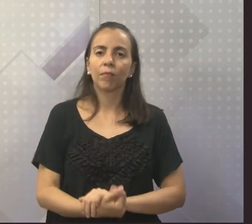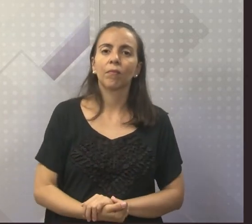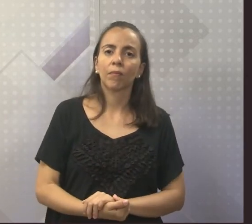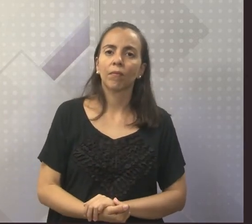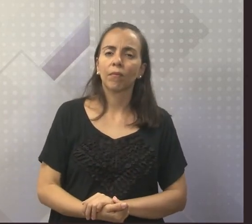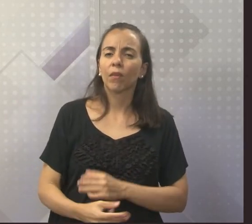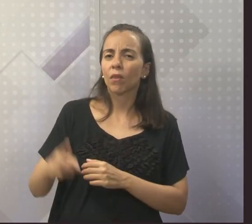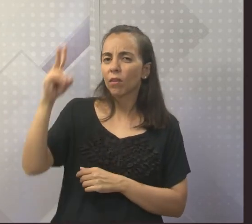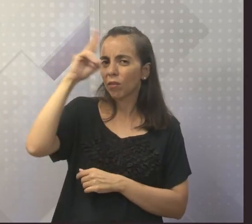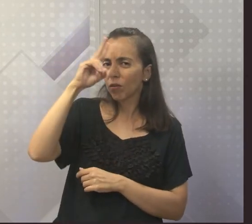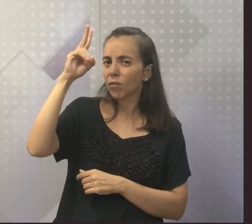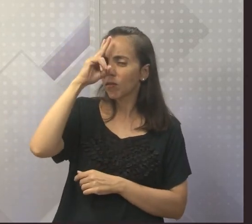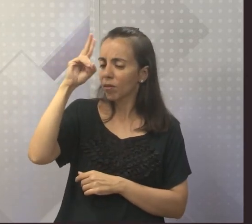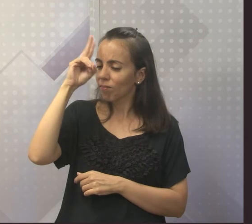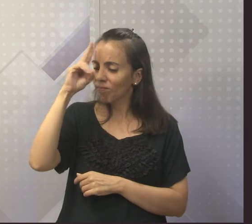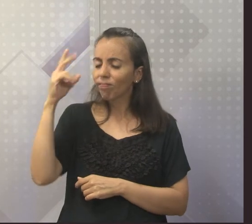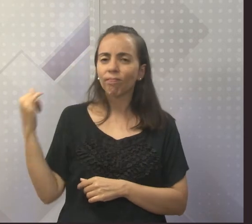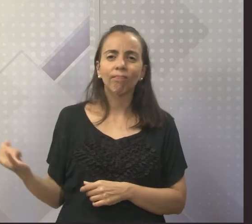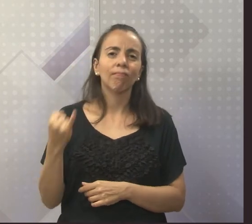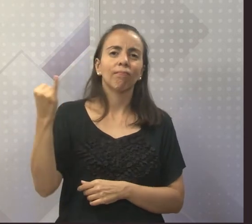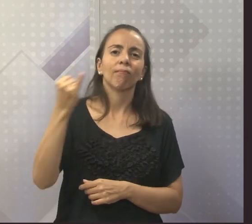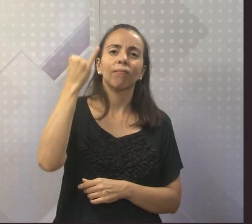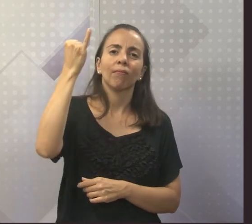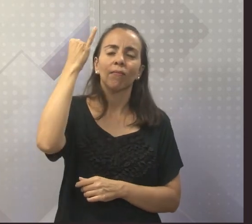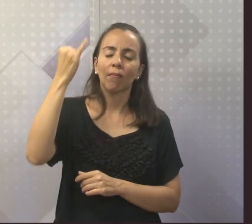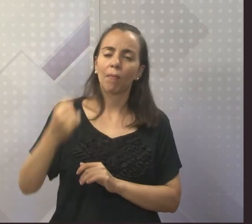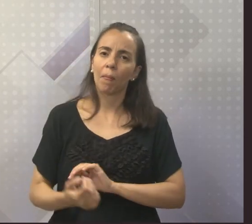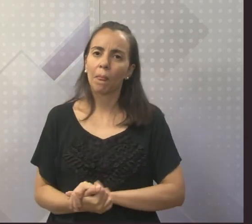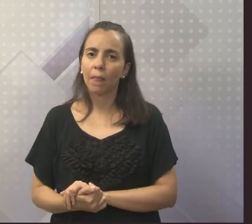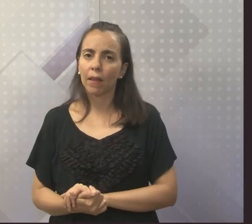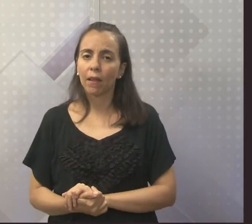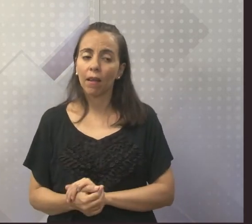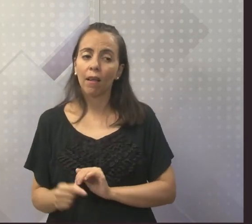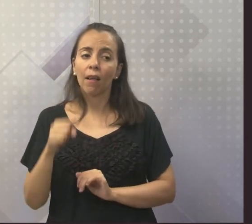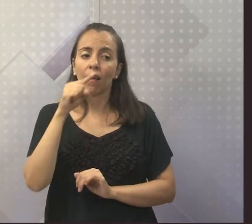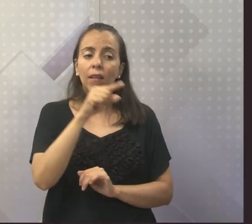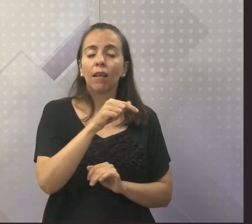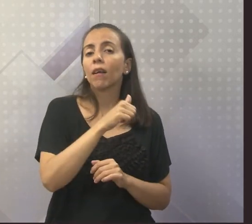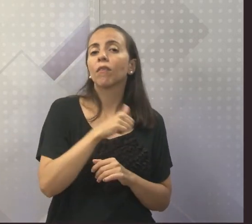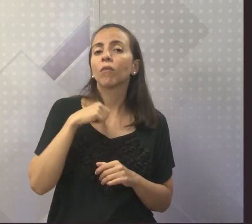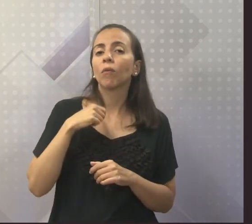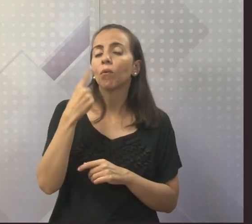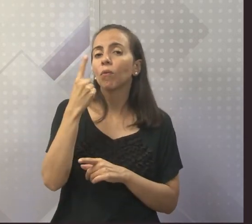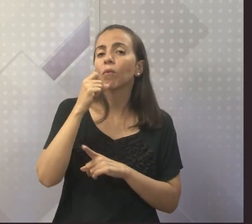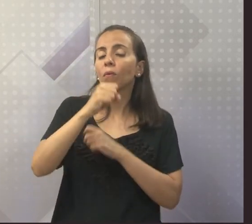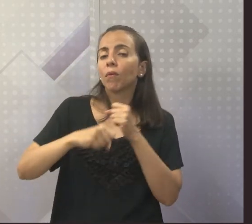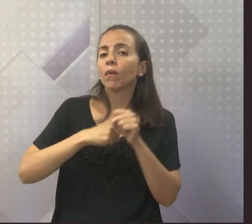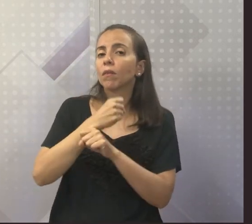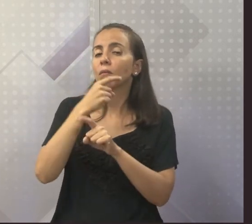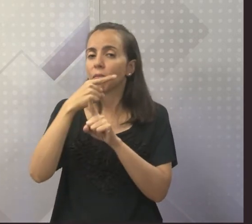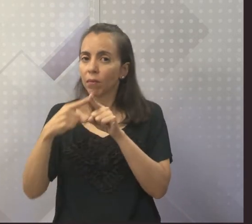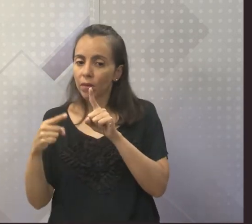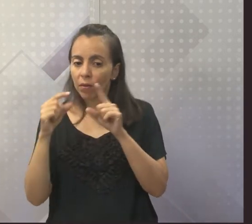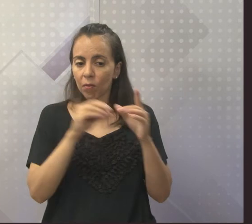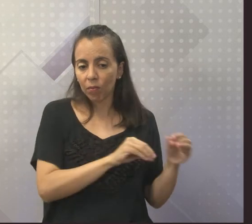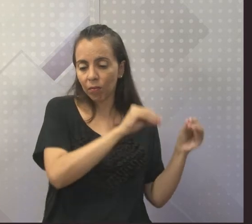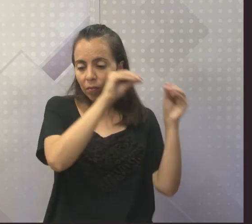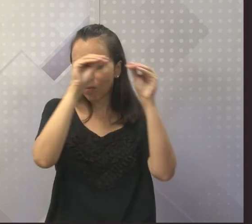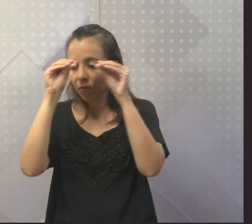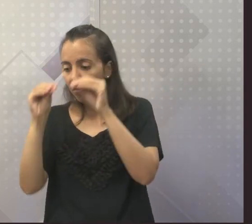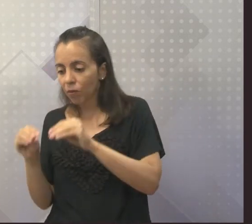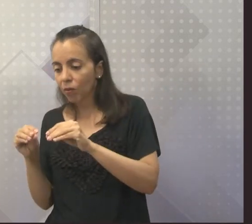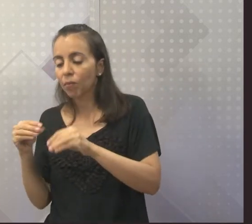histórias bem marcantes, pessoal. Ficou apenas 15 meses em Luanda, com o Império Português, e depois se mudou para